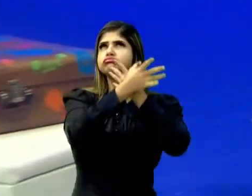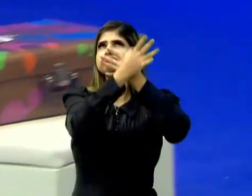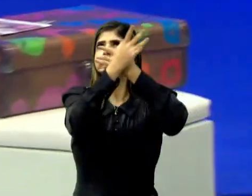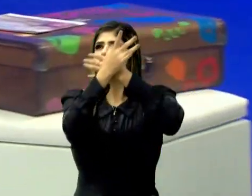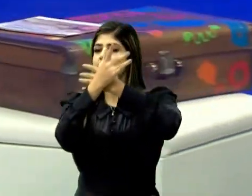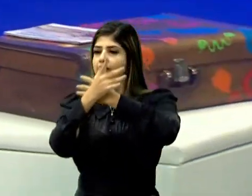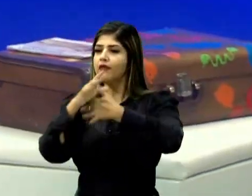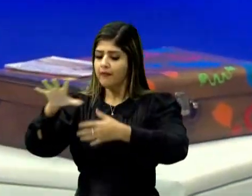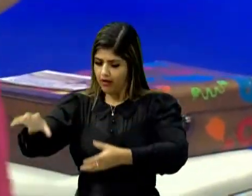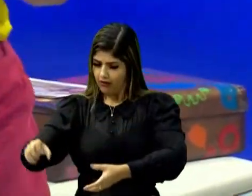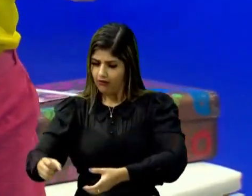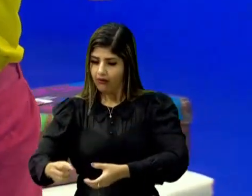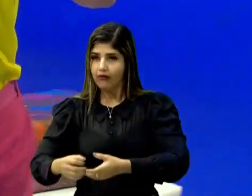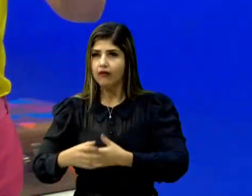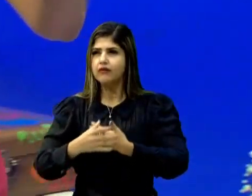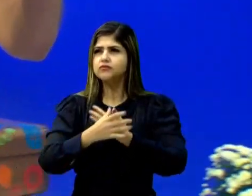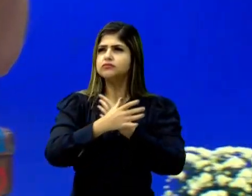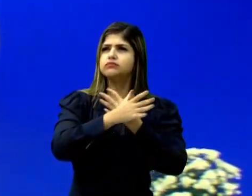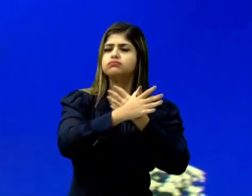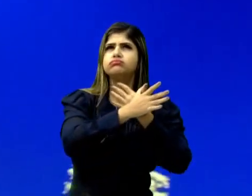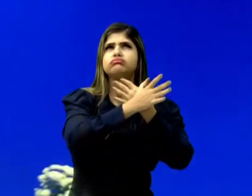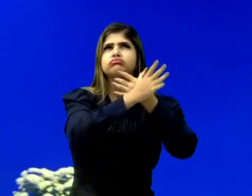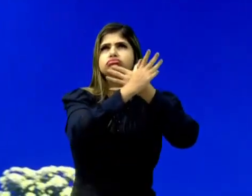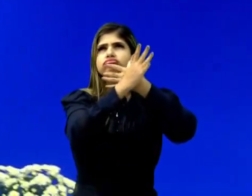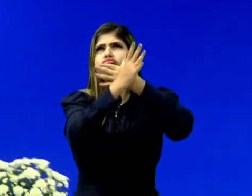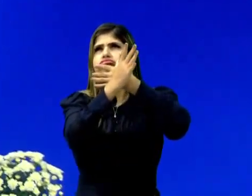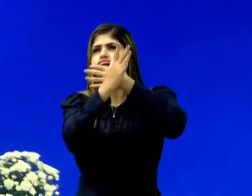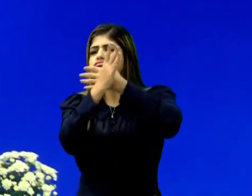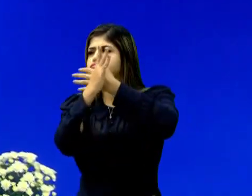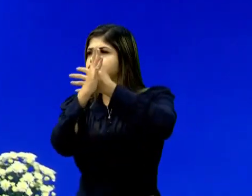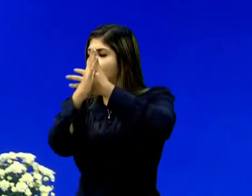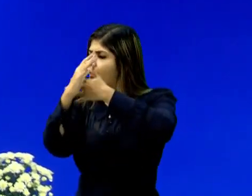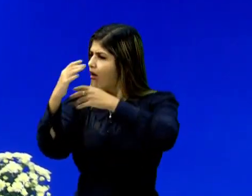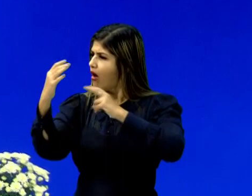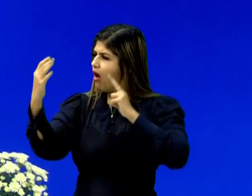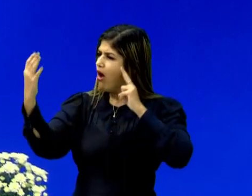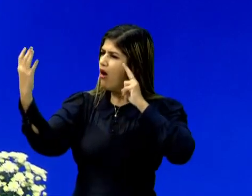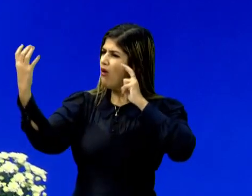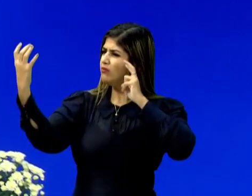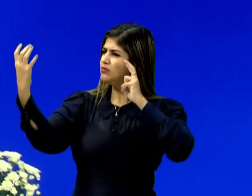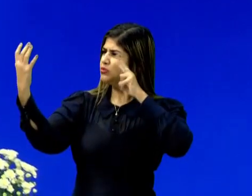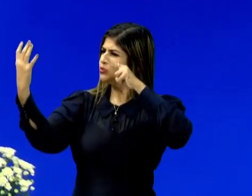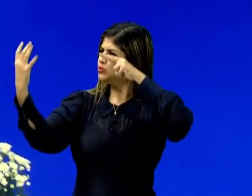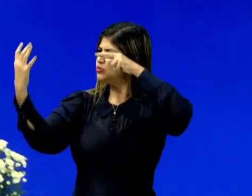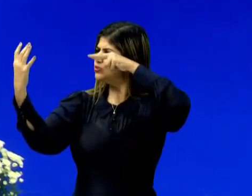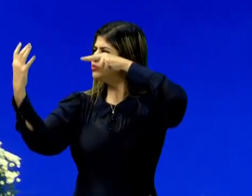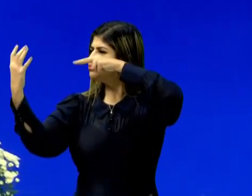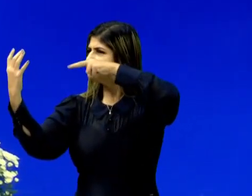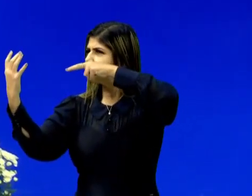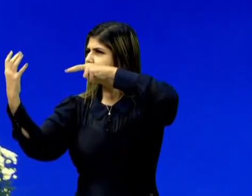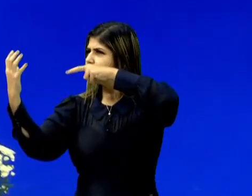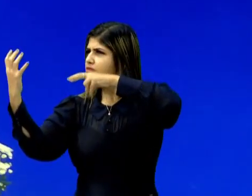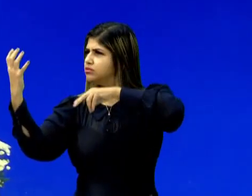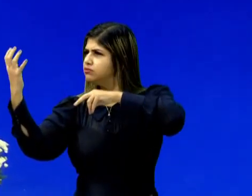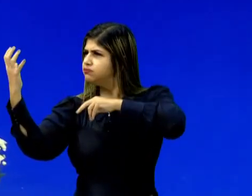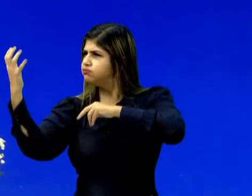margarida aqui. Quando a borboleta azul olha para a Margarida, sabe como que ela está? Ela está assim,